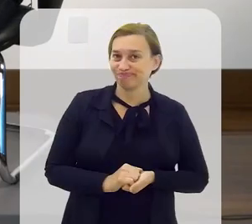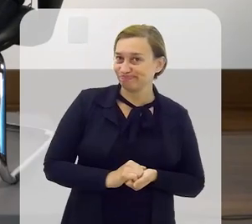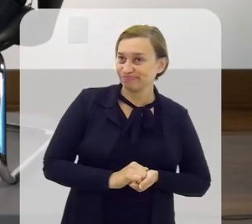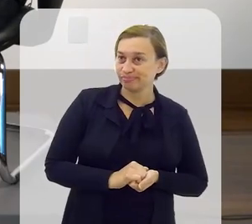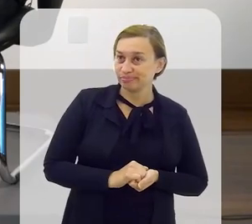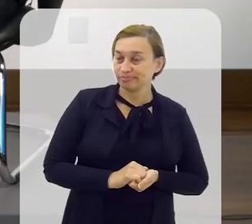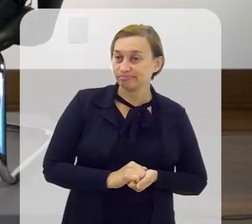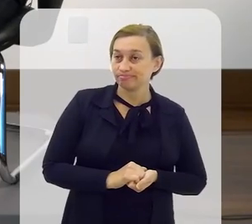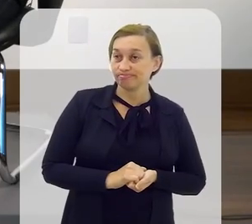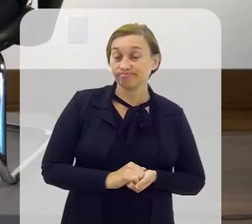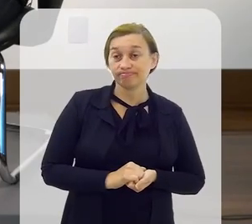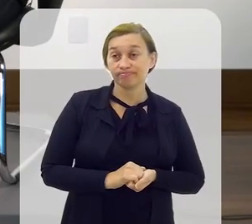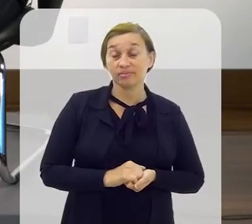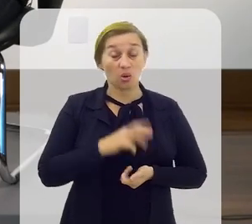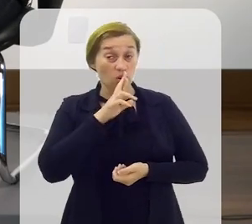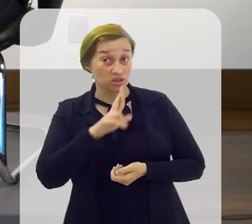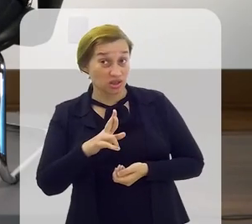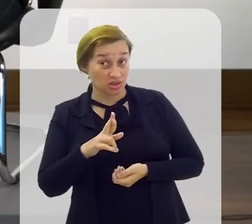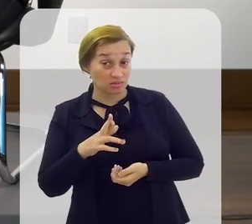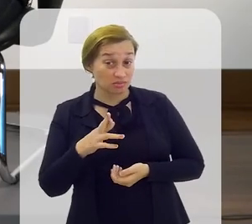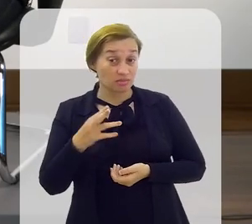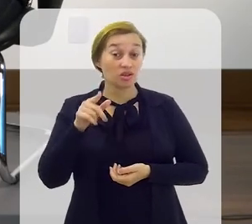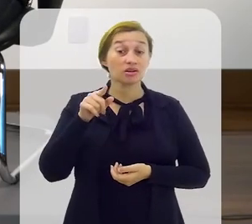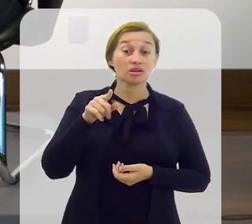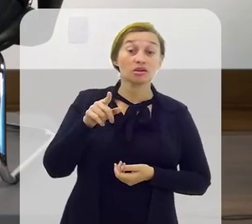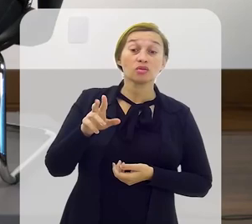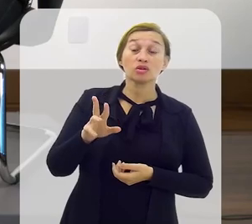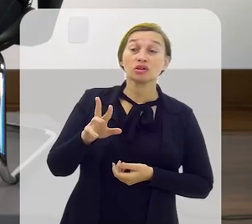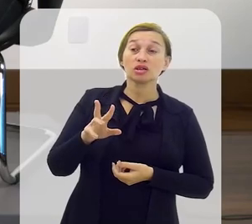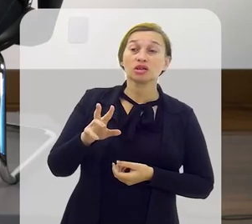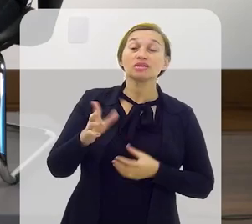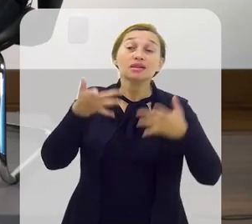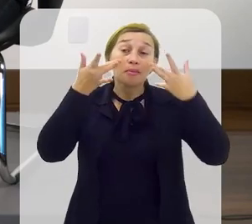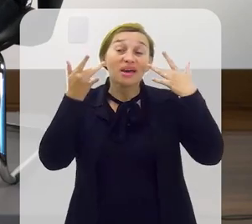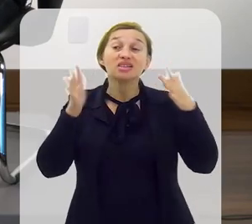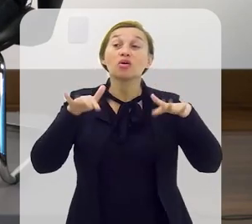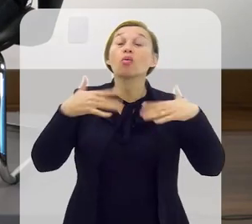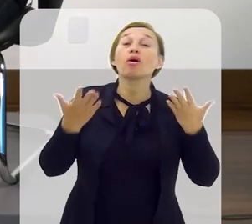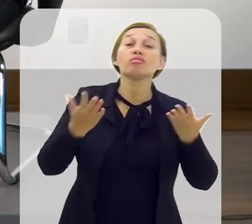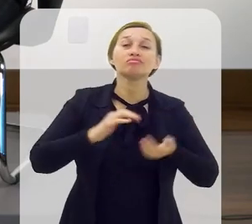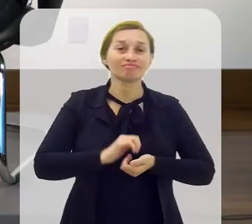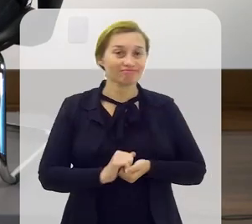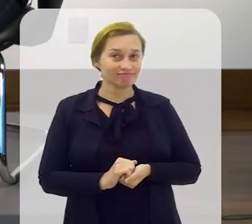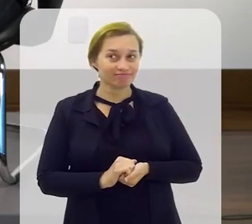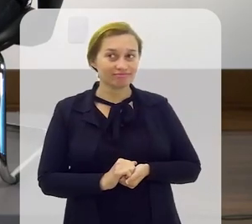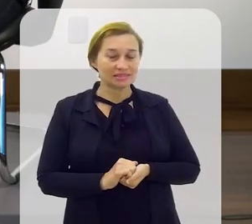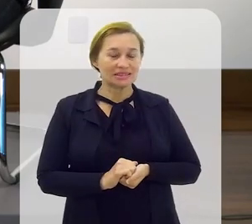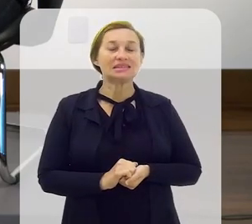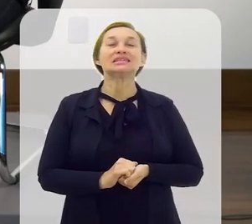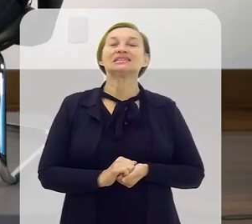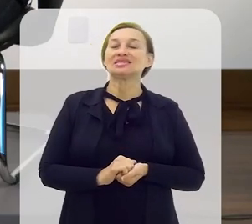resultado para você? Como foi? O resultado? Para você, como foi? De que? Da peça